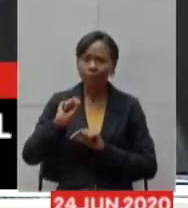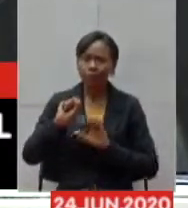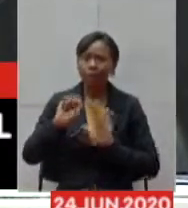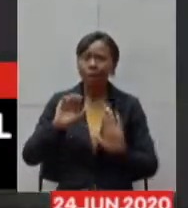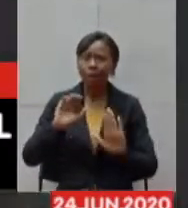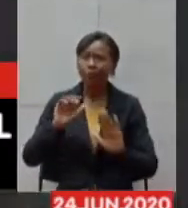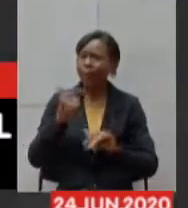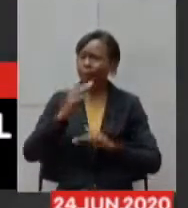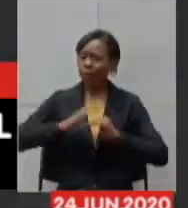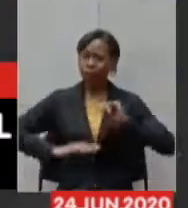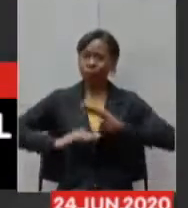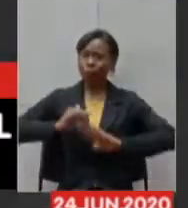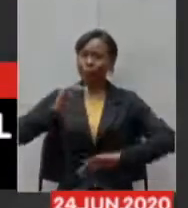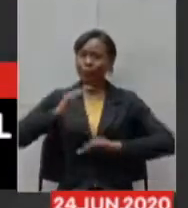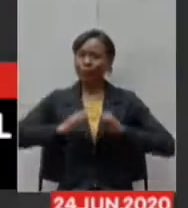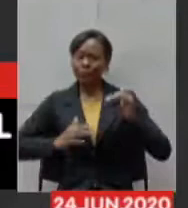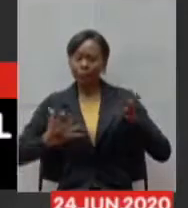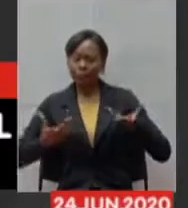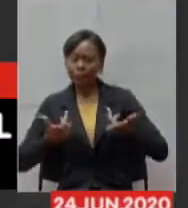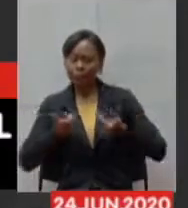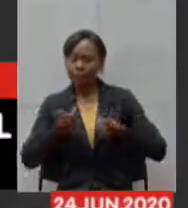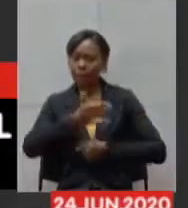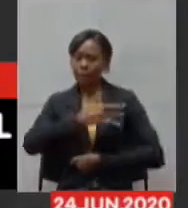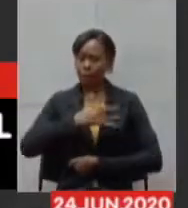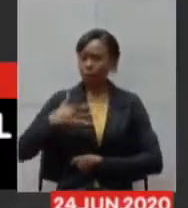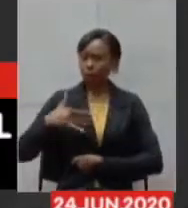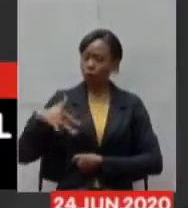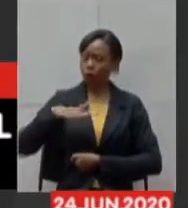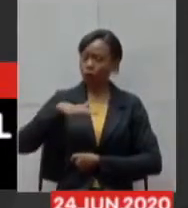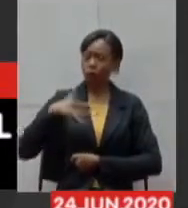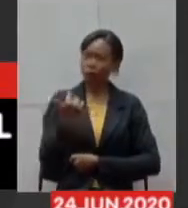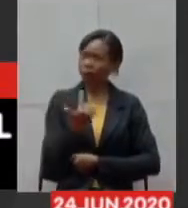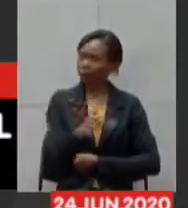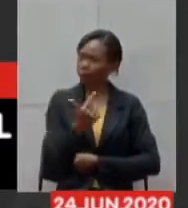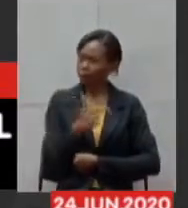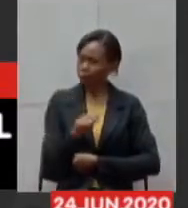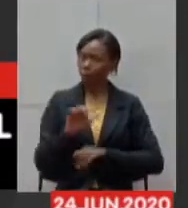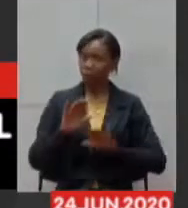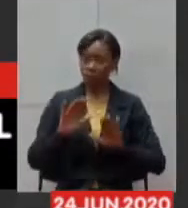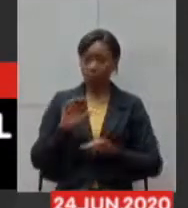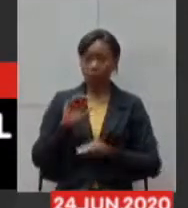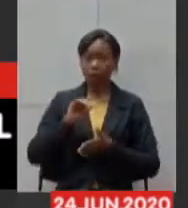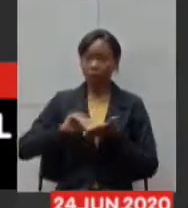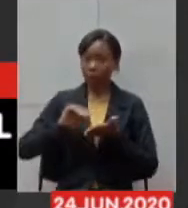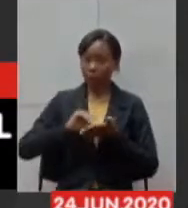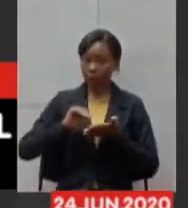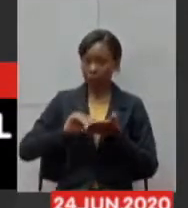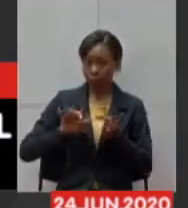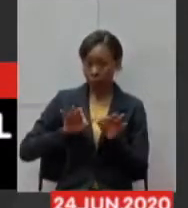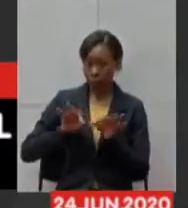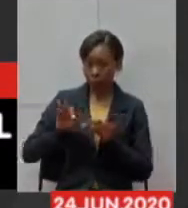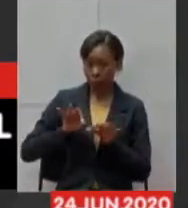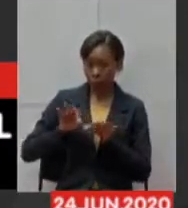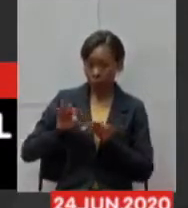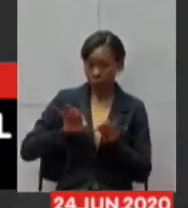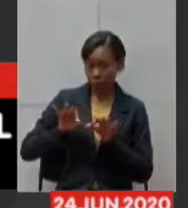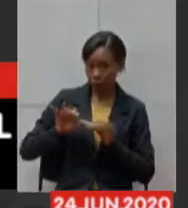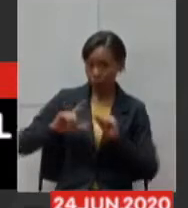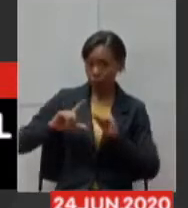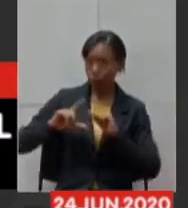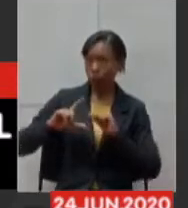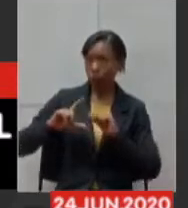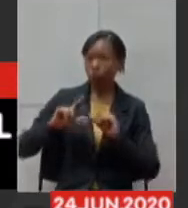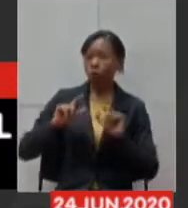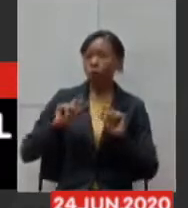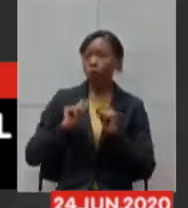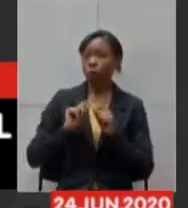aí a CEPLAG qualificou com condicionante mas é importante dizer o seguinte que